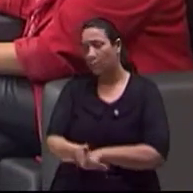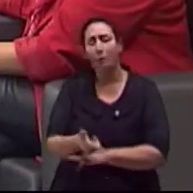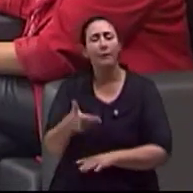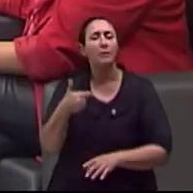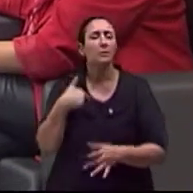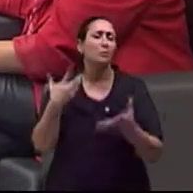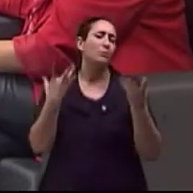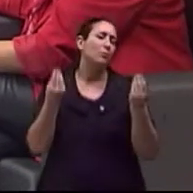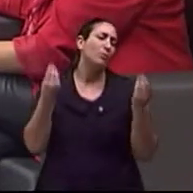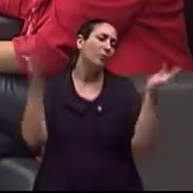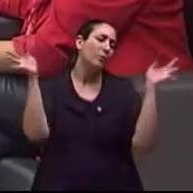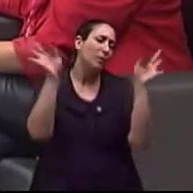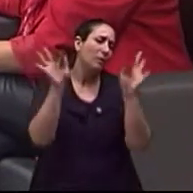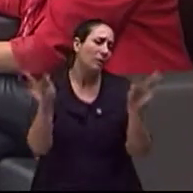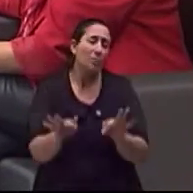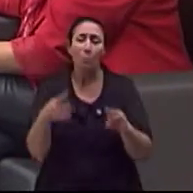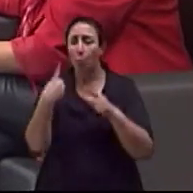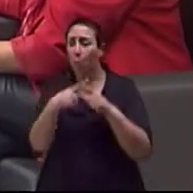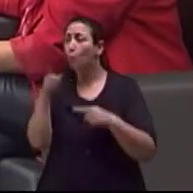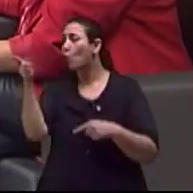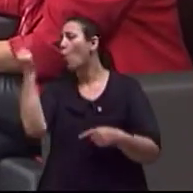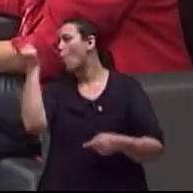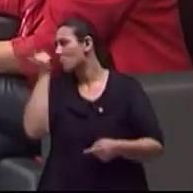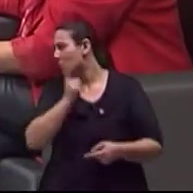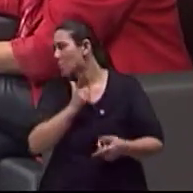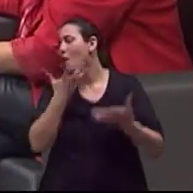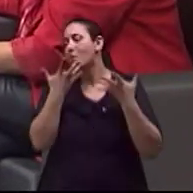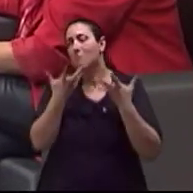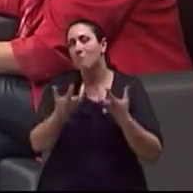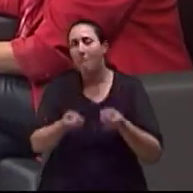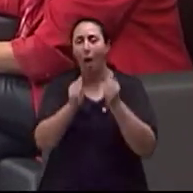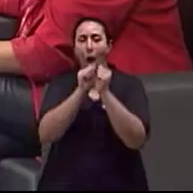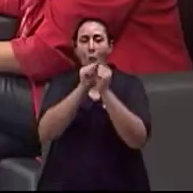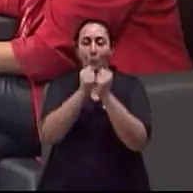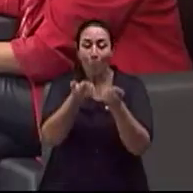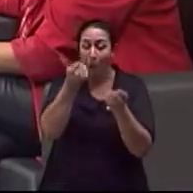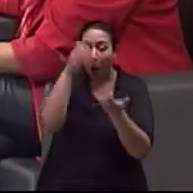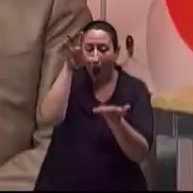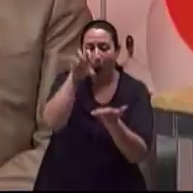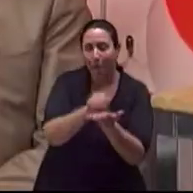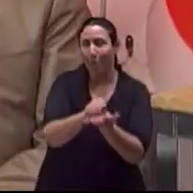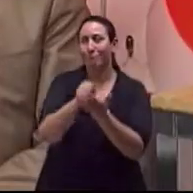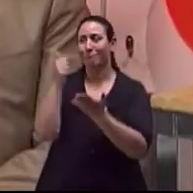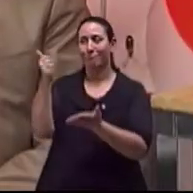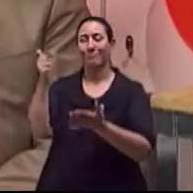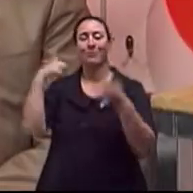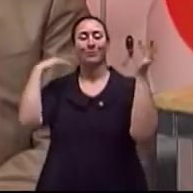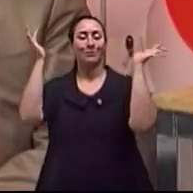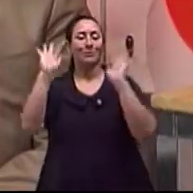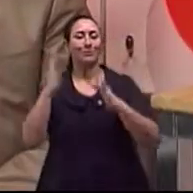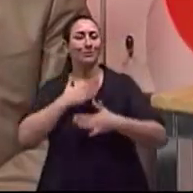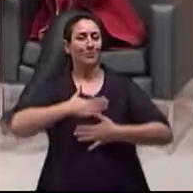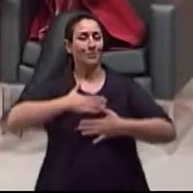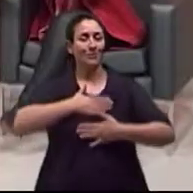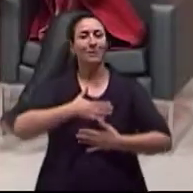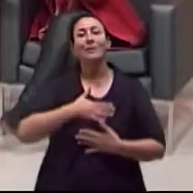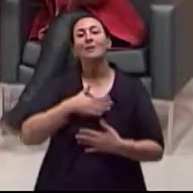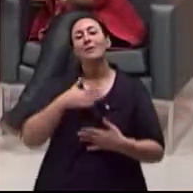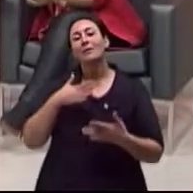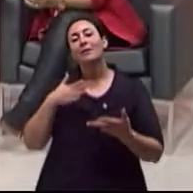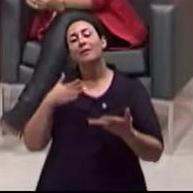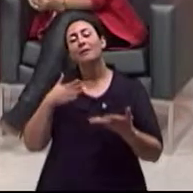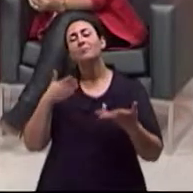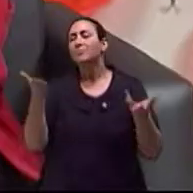aqui ter fechado a tua agenda para estar aqui com a gente mais uma vez Eu que agradeço, estou muito feliz de estar aqui É um privilégio para a gente Da mesma